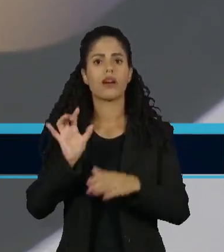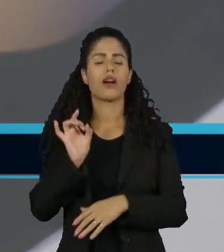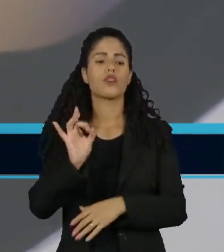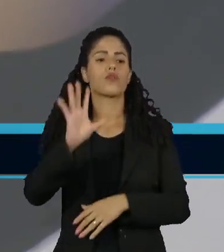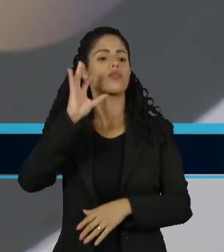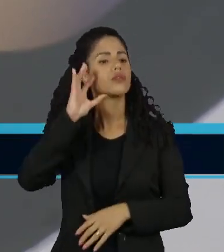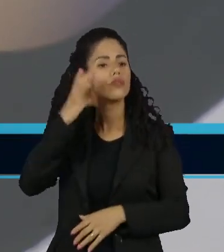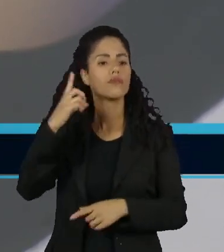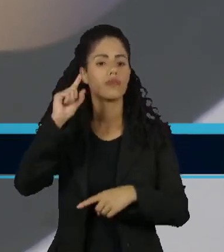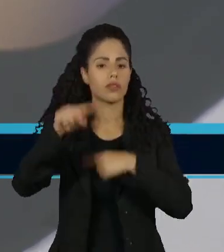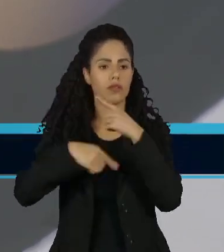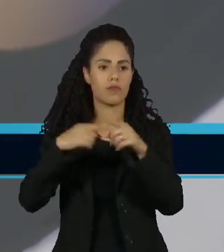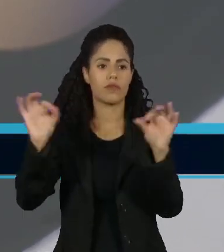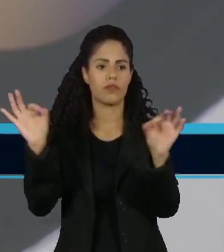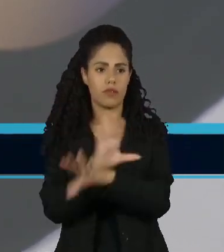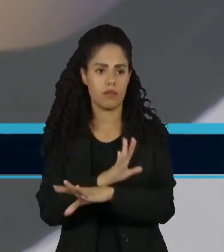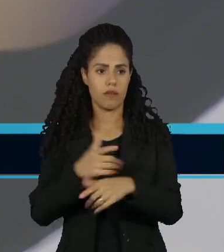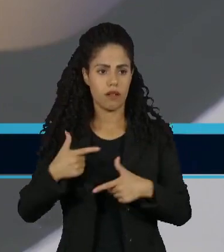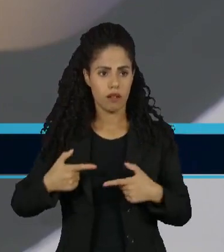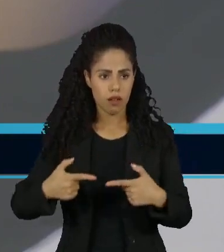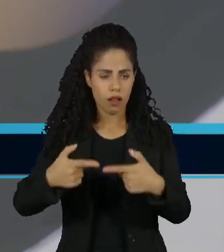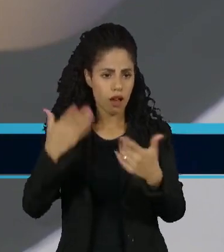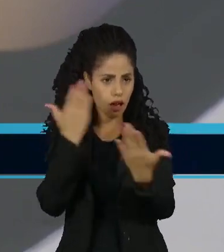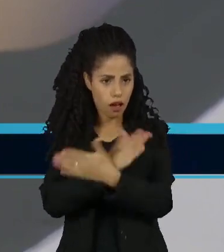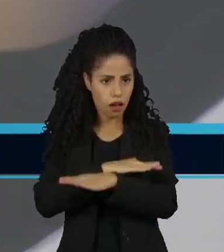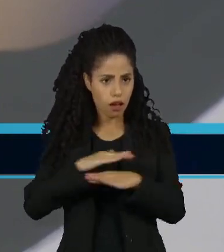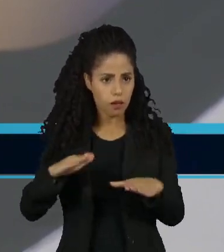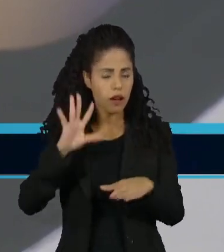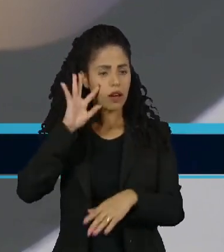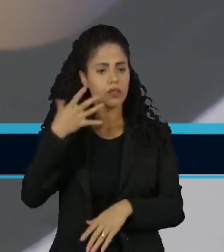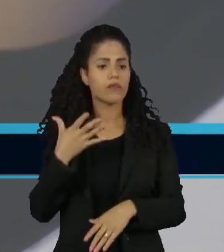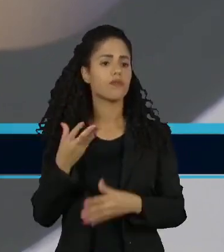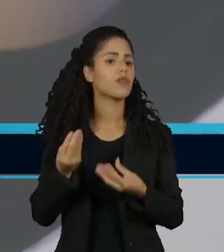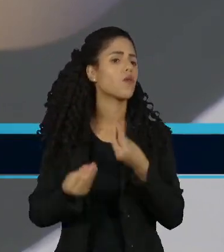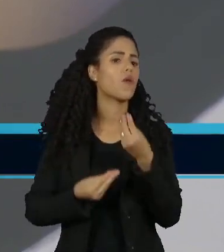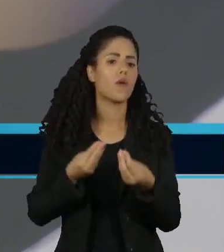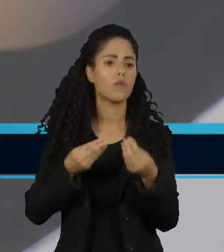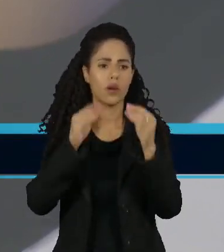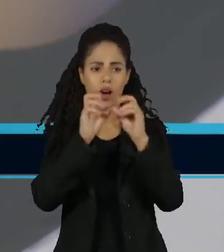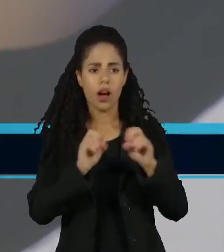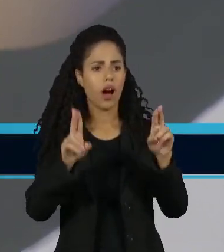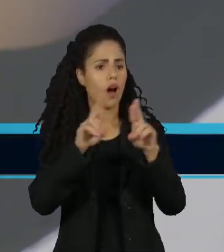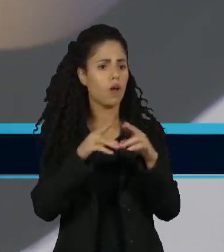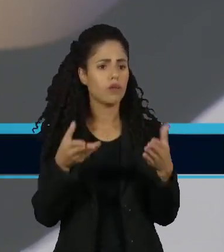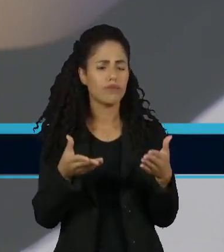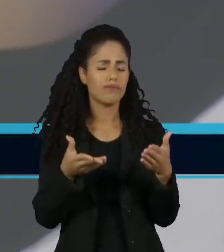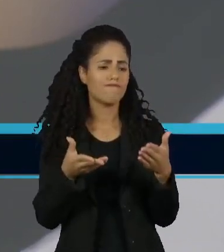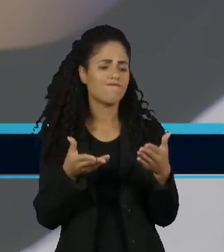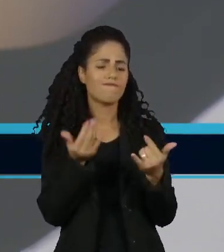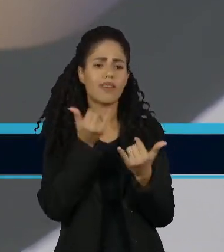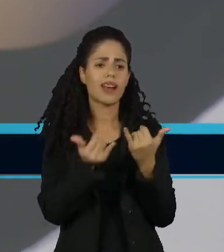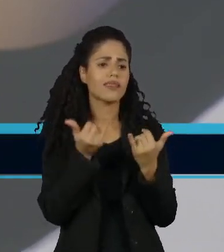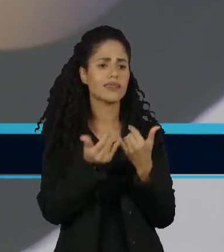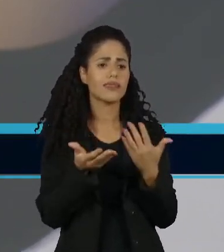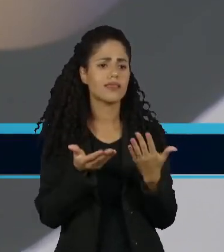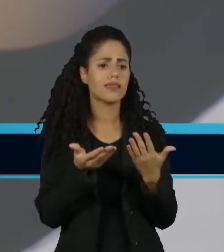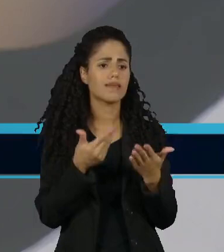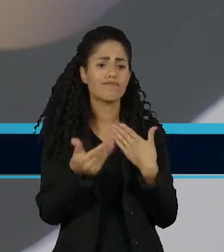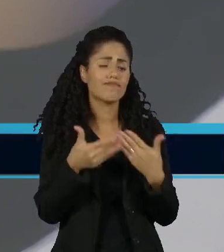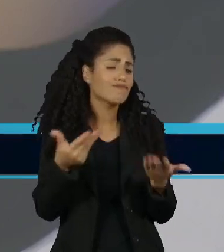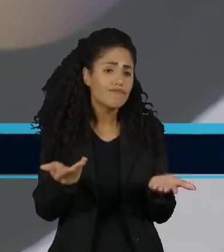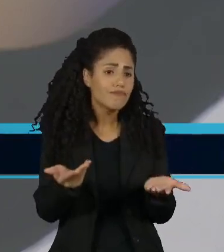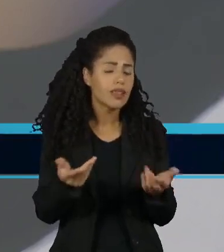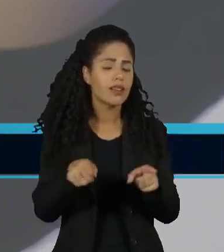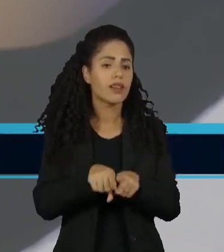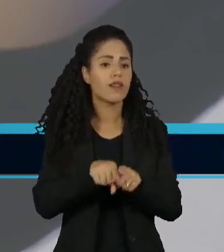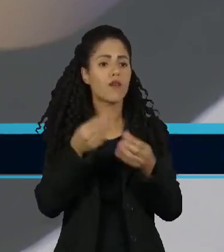resolver depois que acabar a guerra, mostra, digamos, a irrelevância da ONU e o sonho que foi criado no momento que se